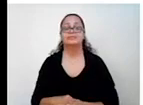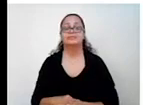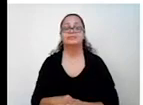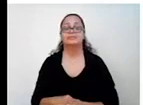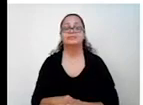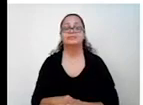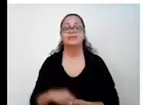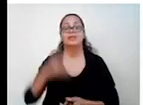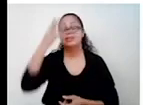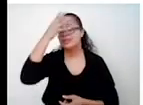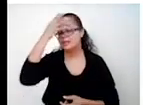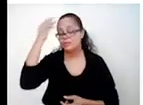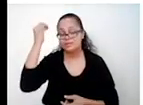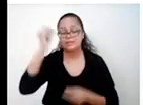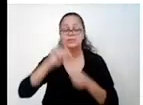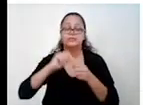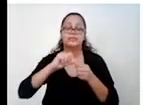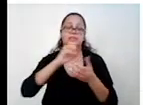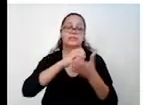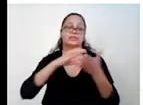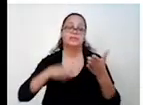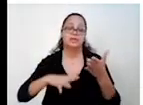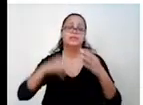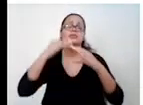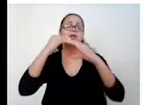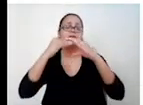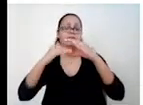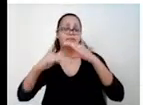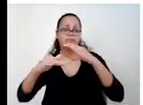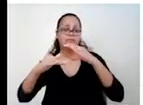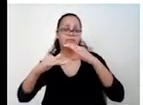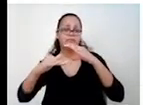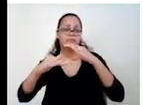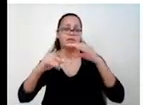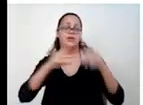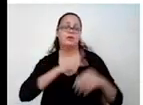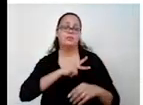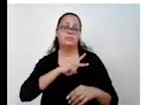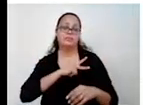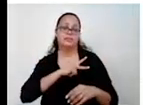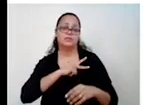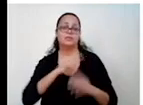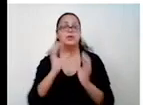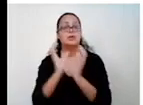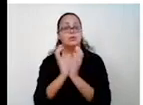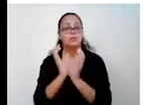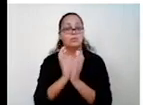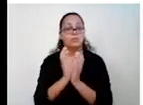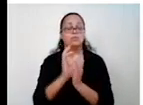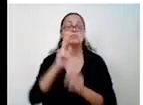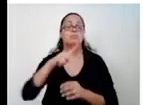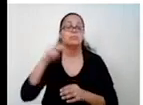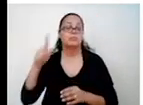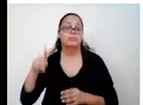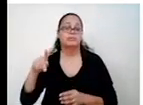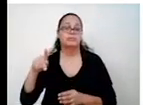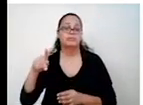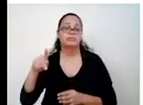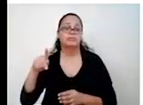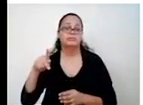Não esqueçam de fazer as atividades. Andar pelo particular futebol de vocês, ou no grupo. Como futebol de vocês, tranquilo.